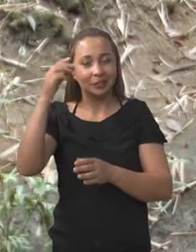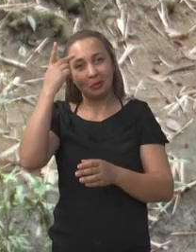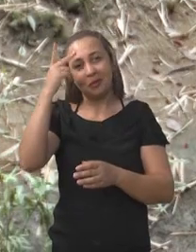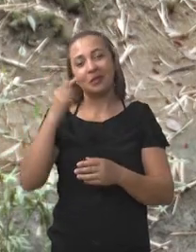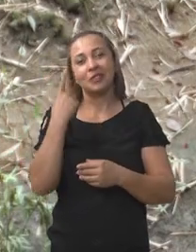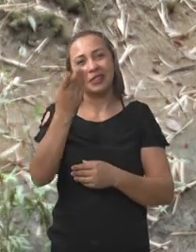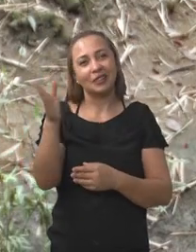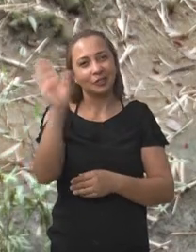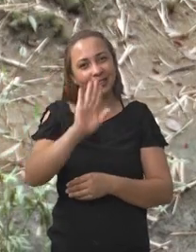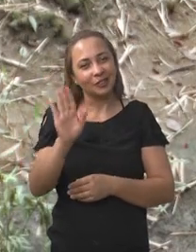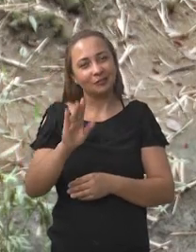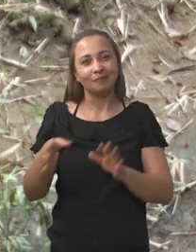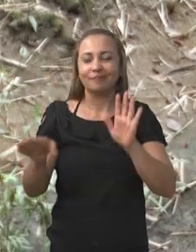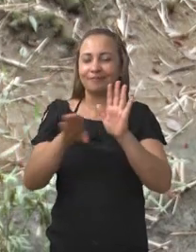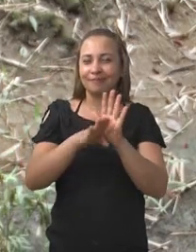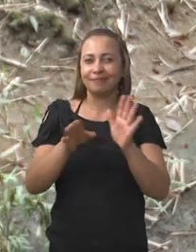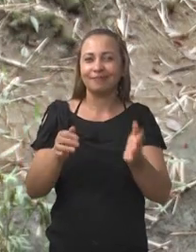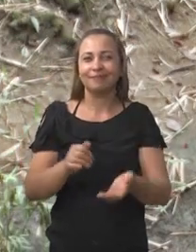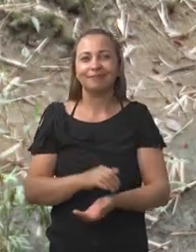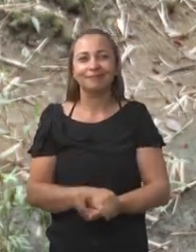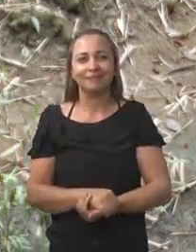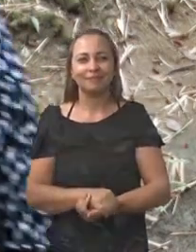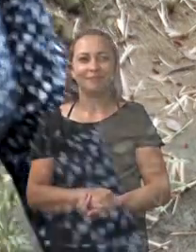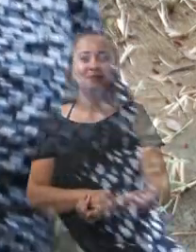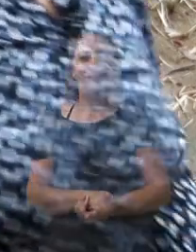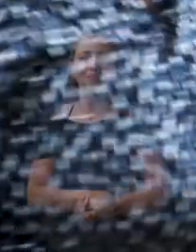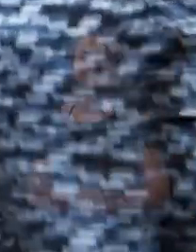científica para você. Tchau, tchau. E até lá.